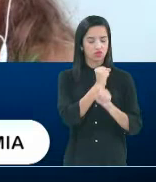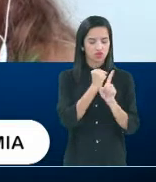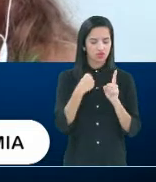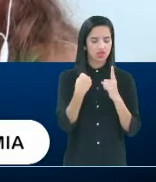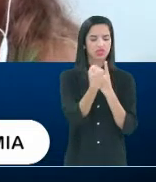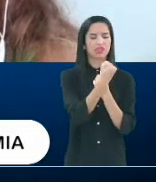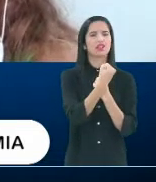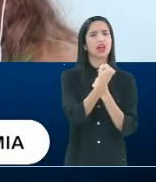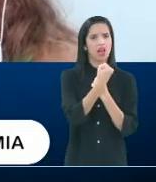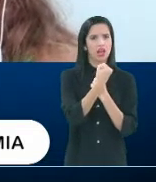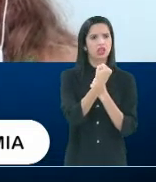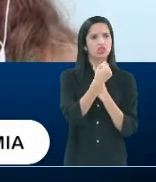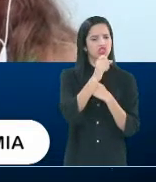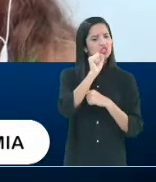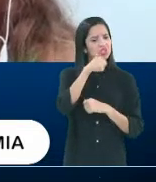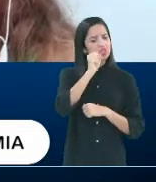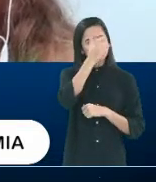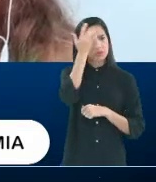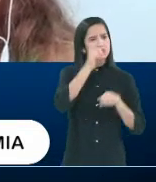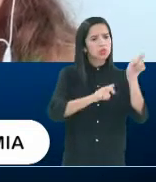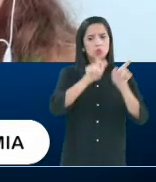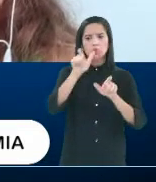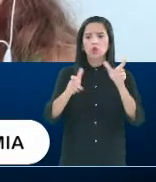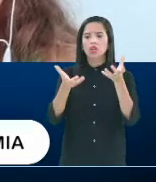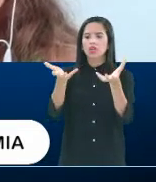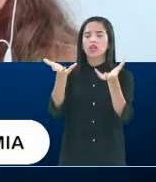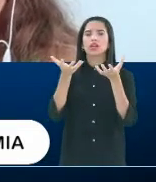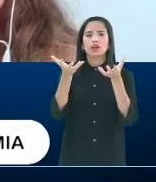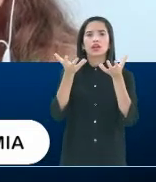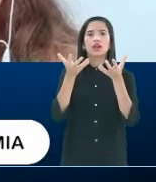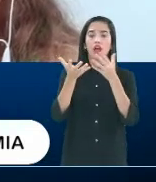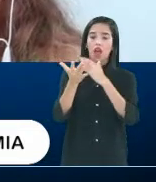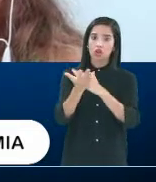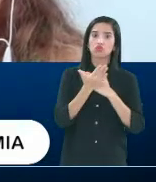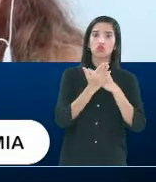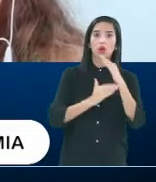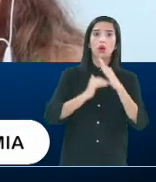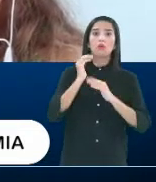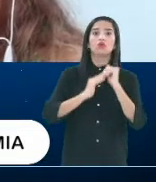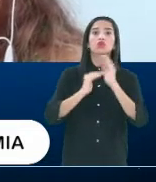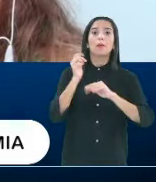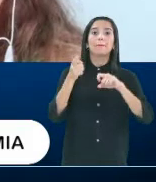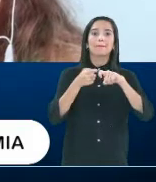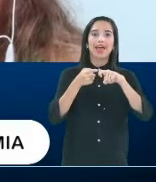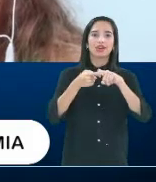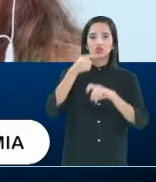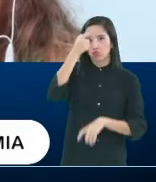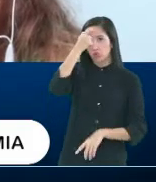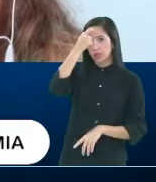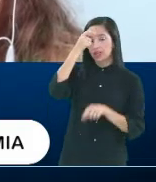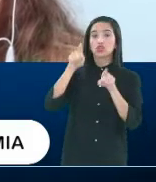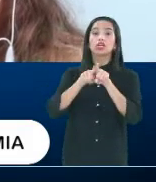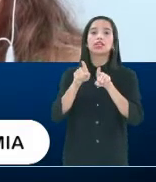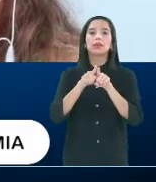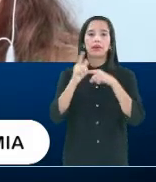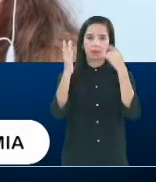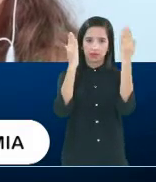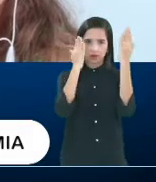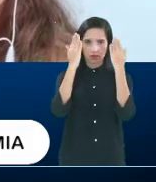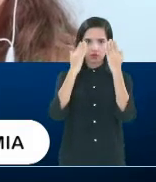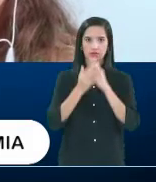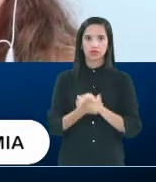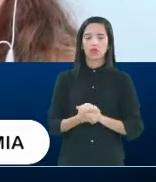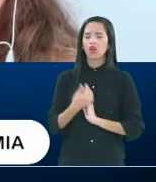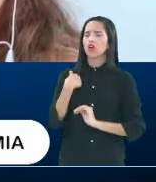sim, têm procurado tanto os psiquiatras quanto os psicólogos. A pergunta